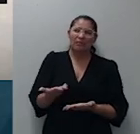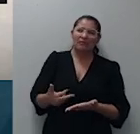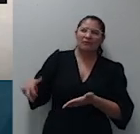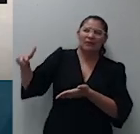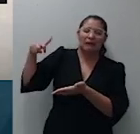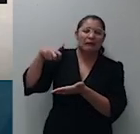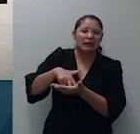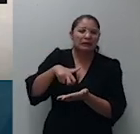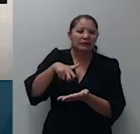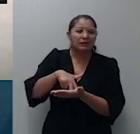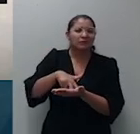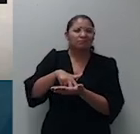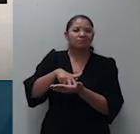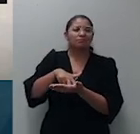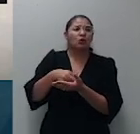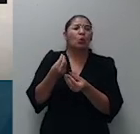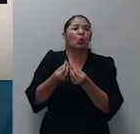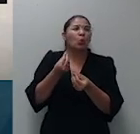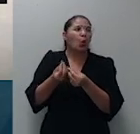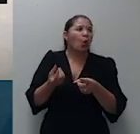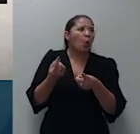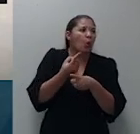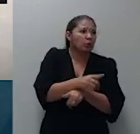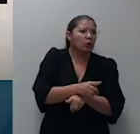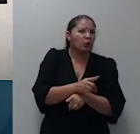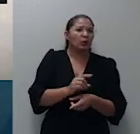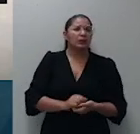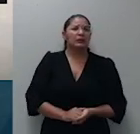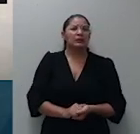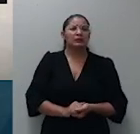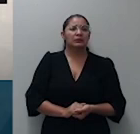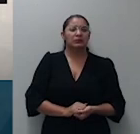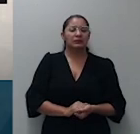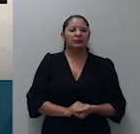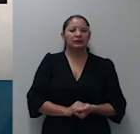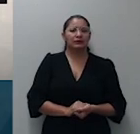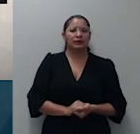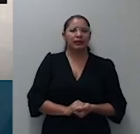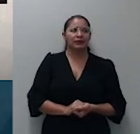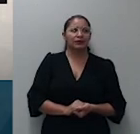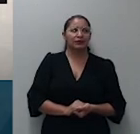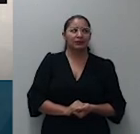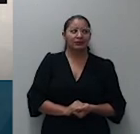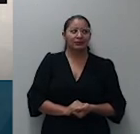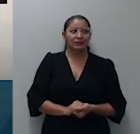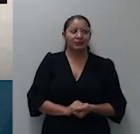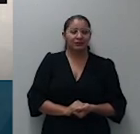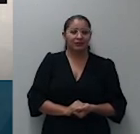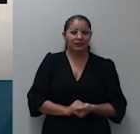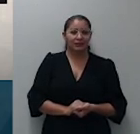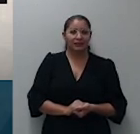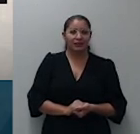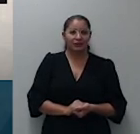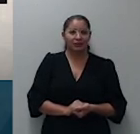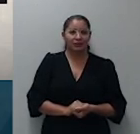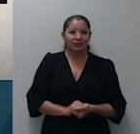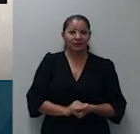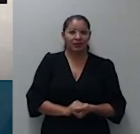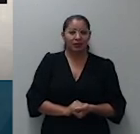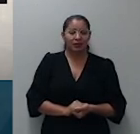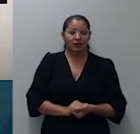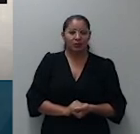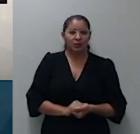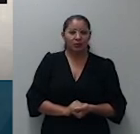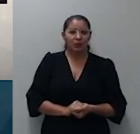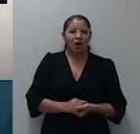contra os os pais do falecido e o irmão do falecido e isso me